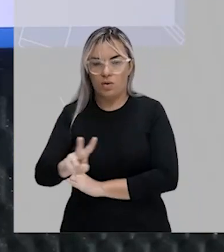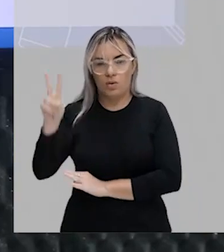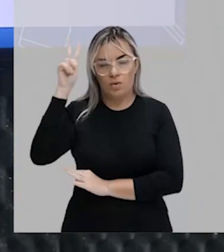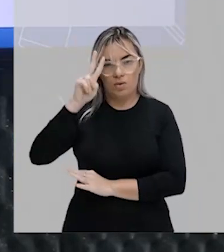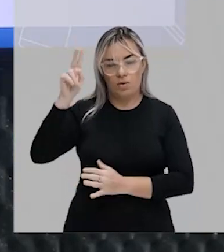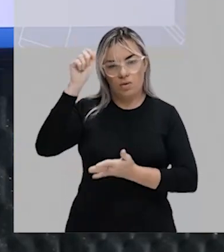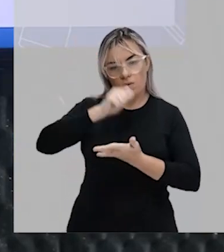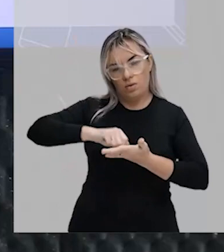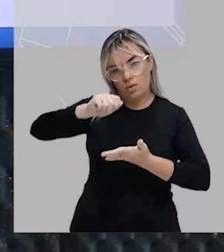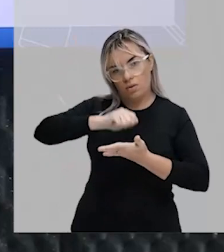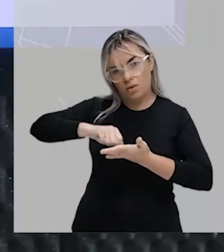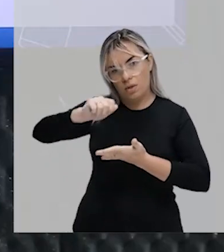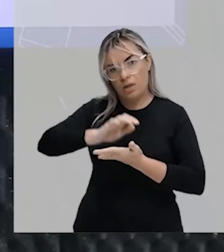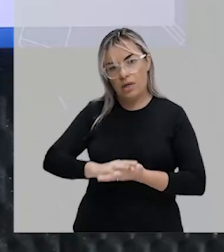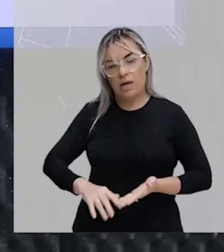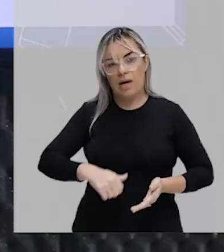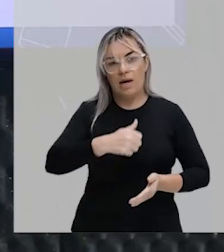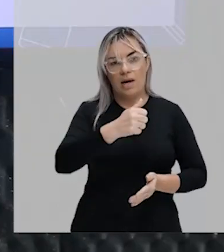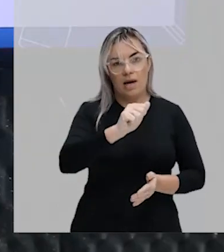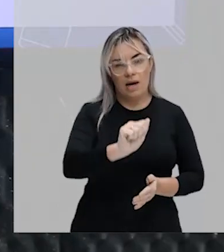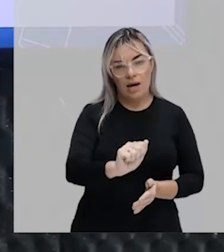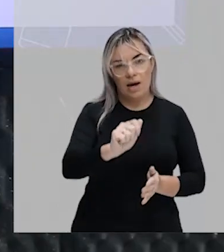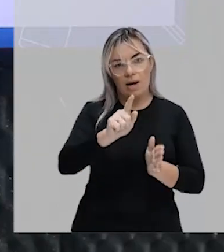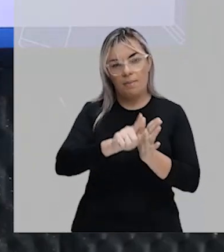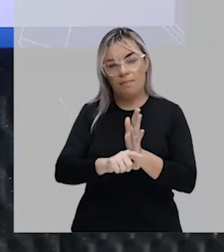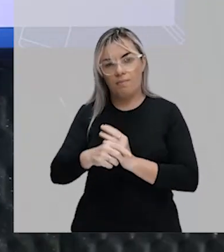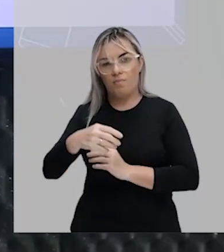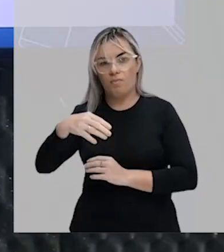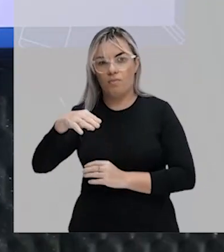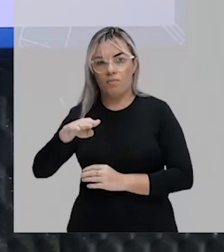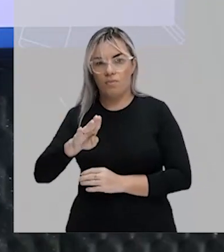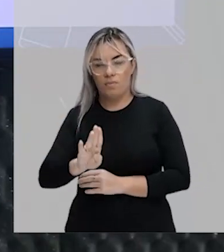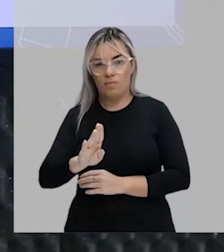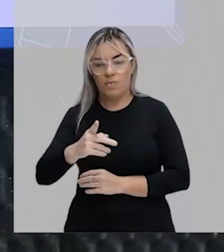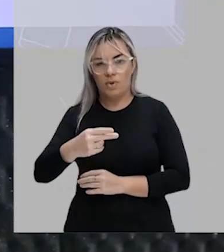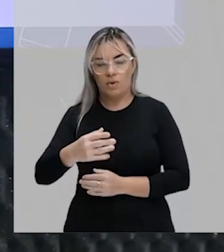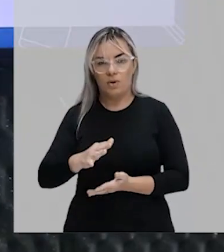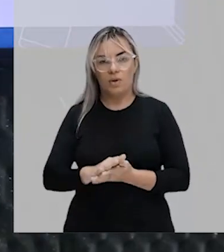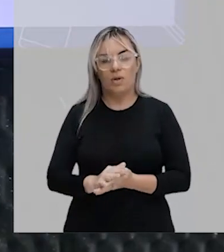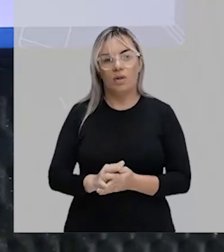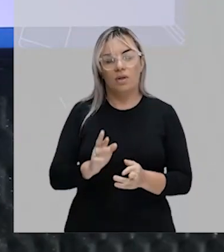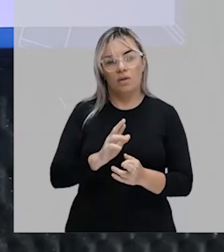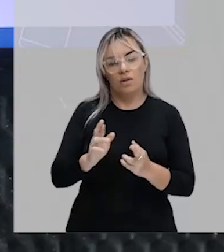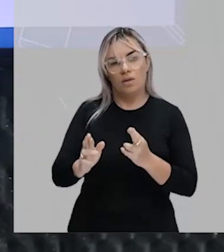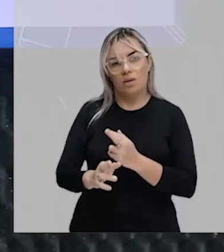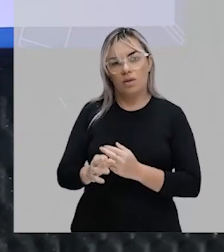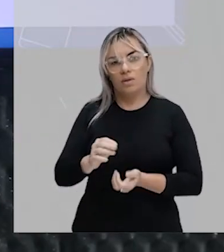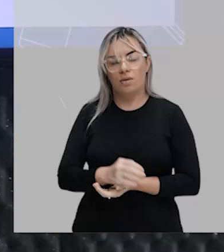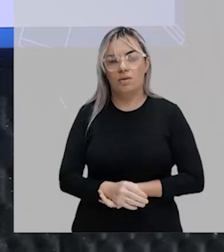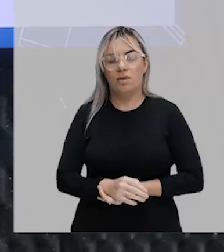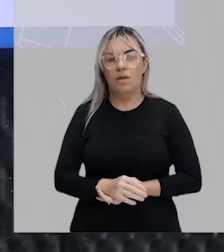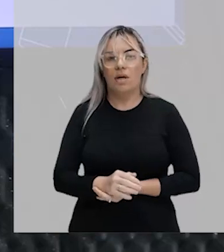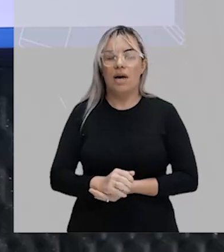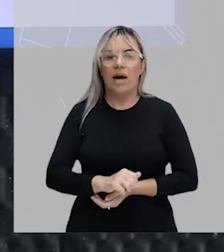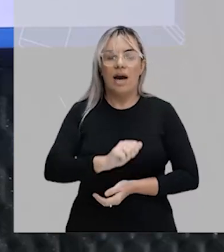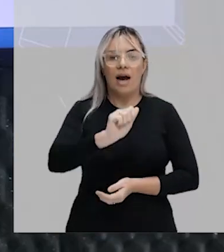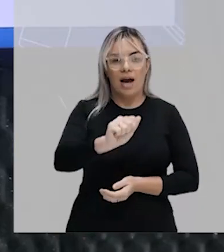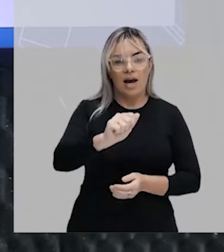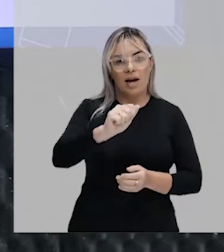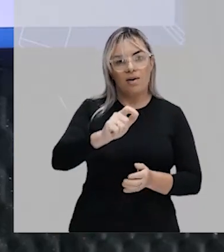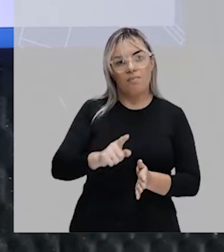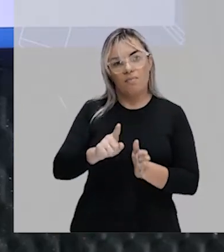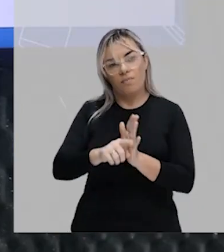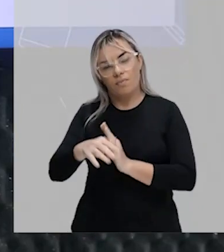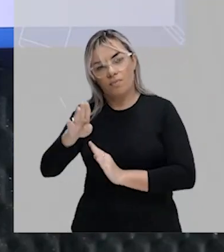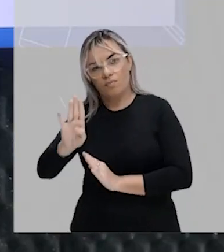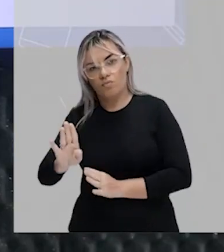escrita de A menos B, corresponde a A mais menos B e isso tem como resposta, né, quando eu